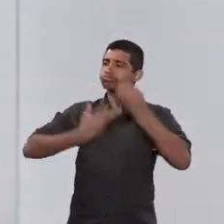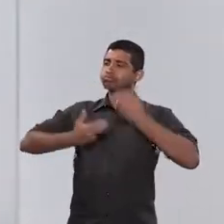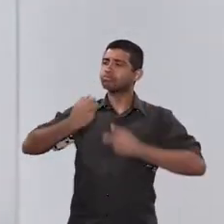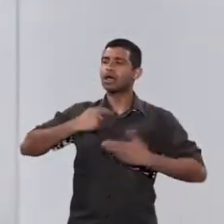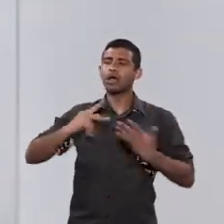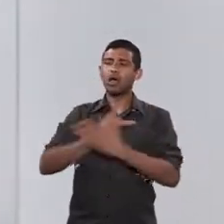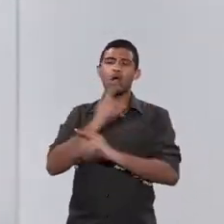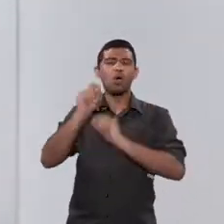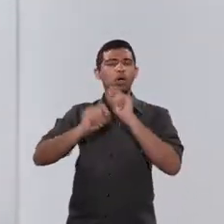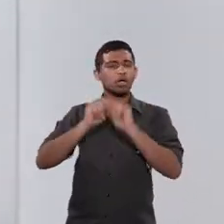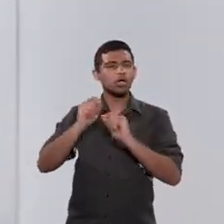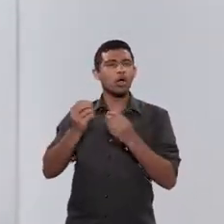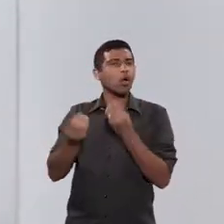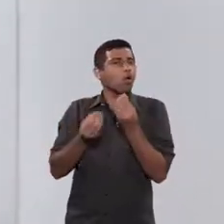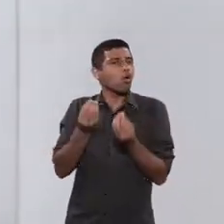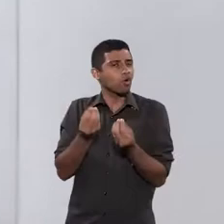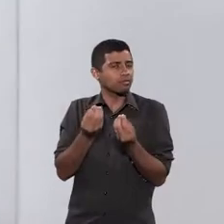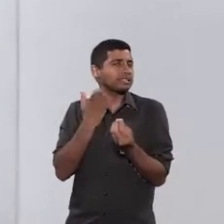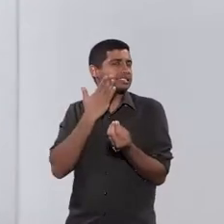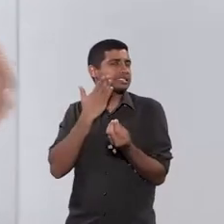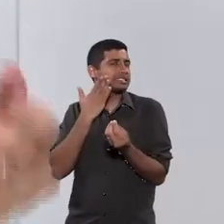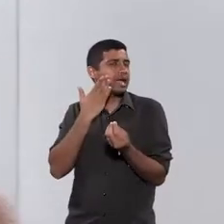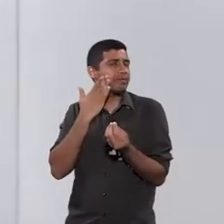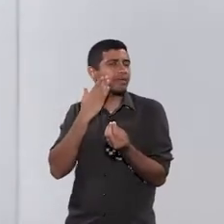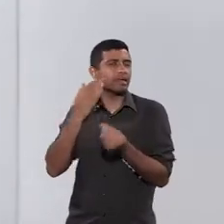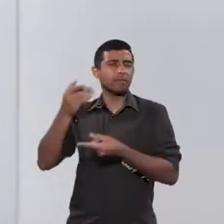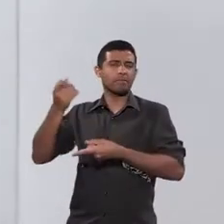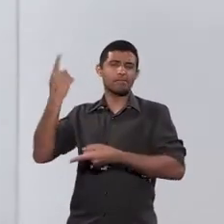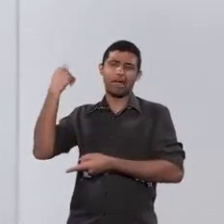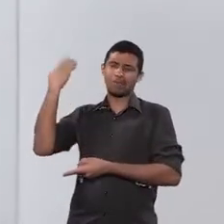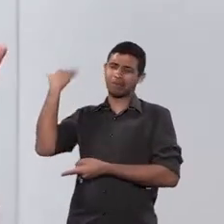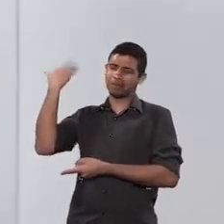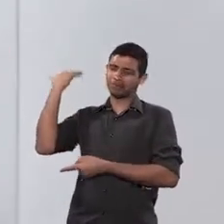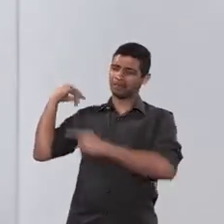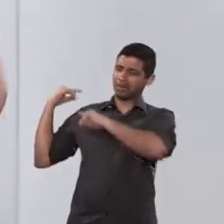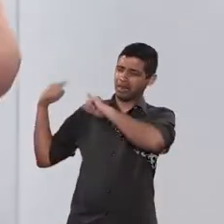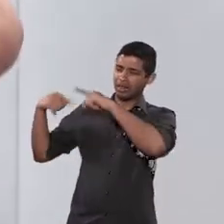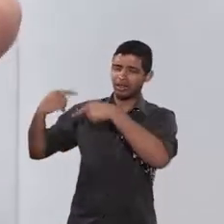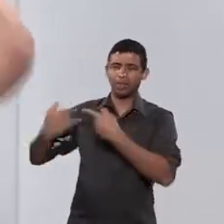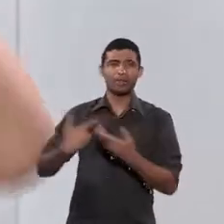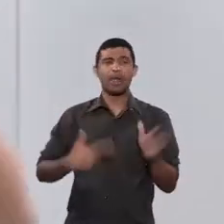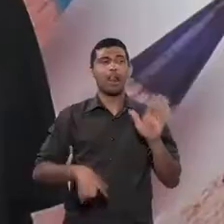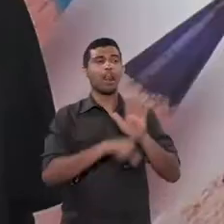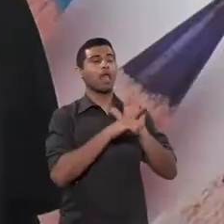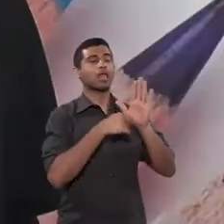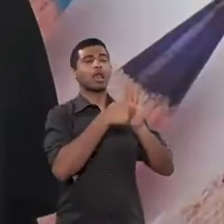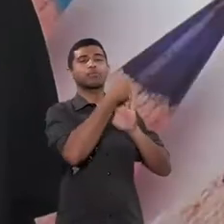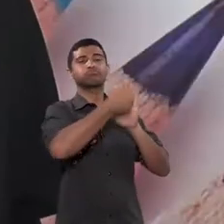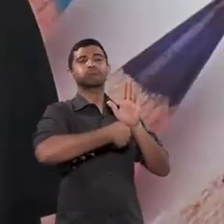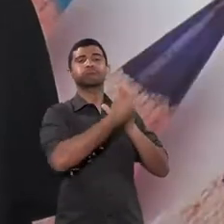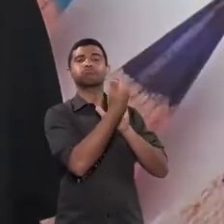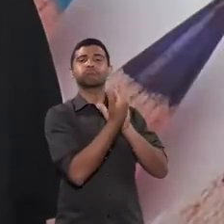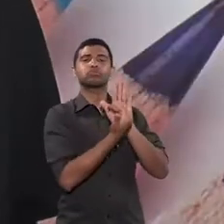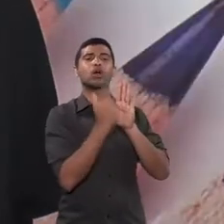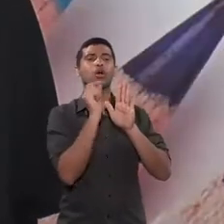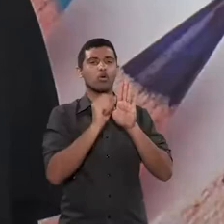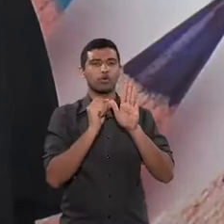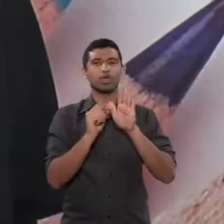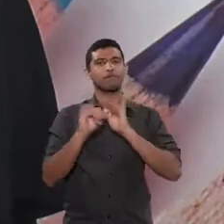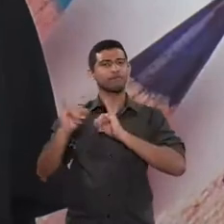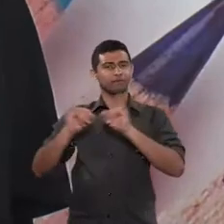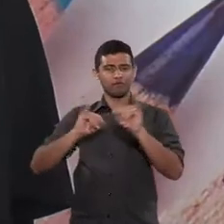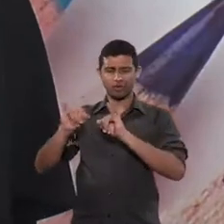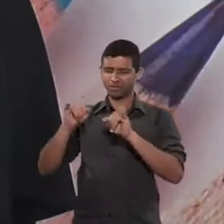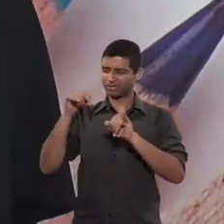contar como que aconteceram essas coisas, de onde vem, porque às vezes tem ligação lá atrás. Mas o que é a lei estabelece? A estabelece